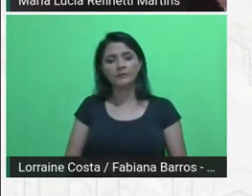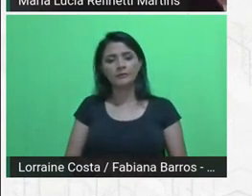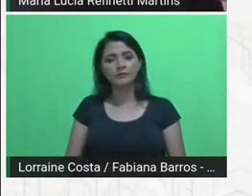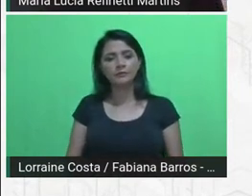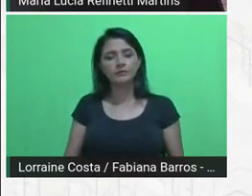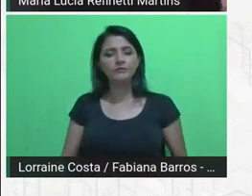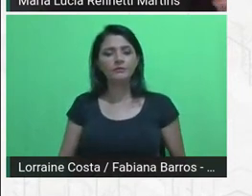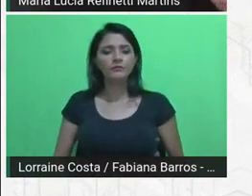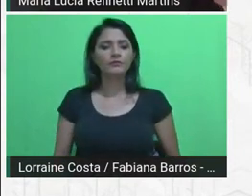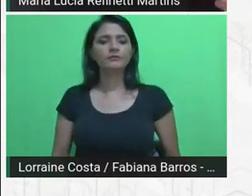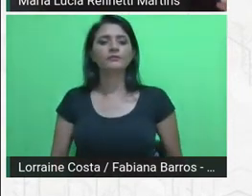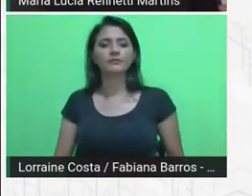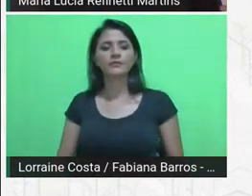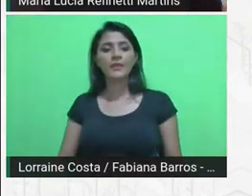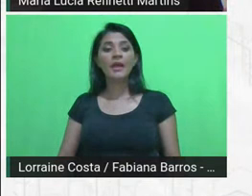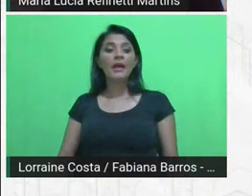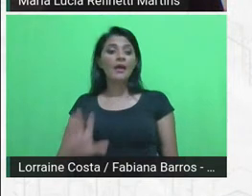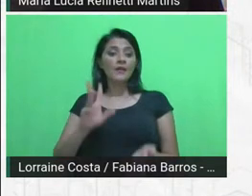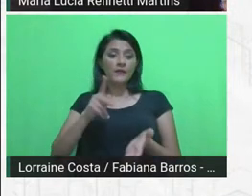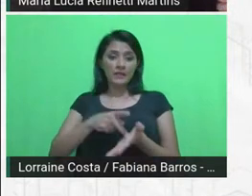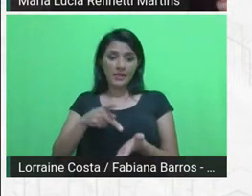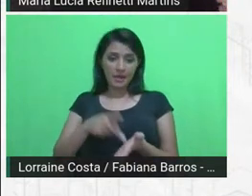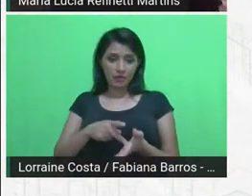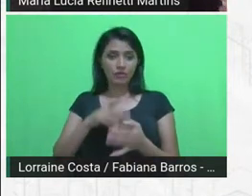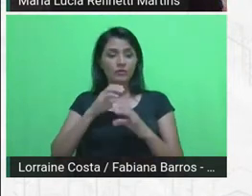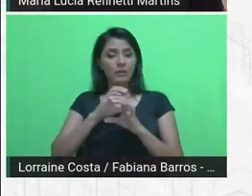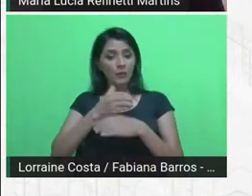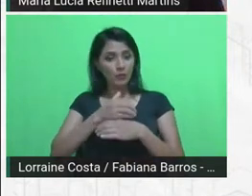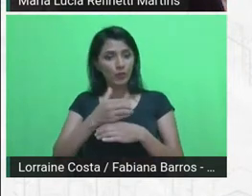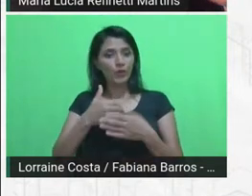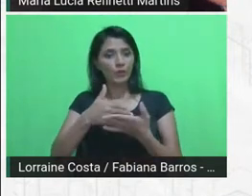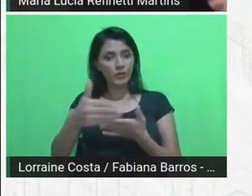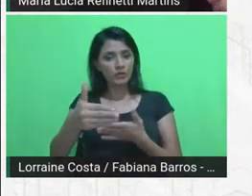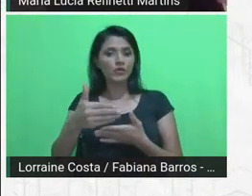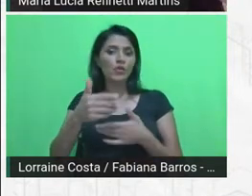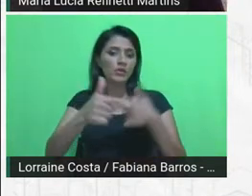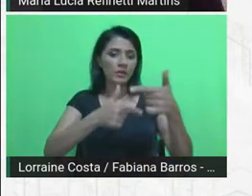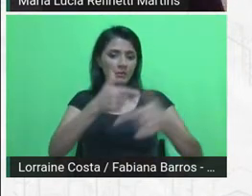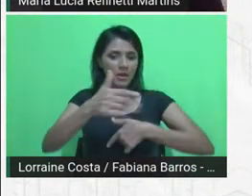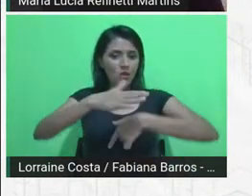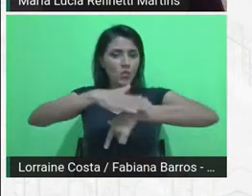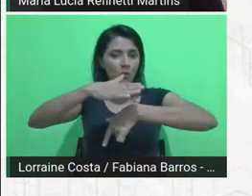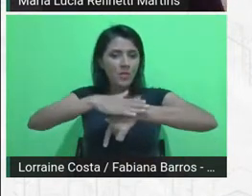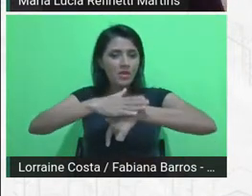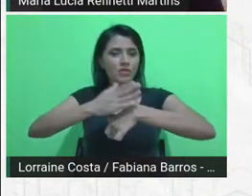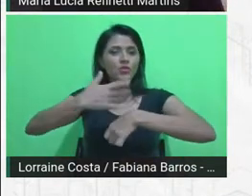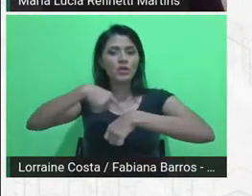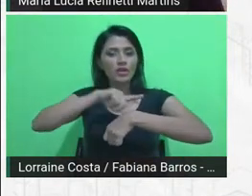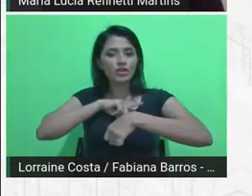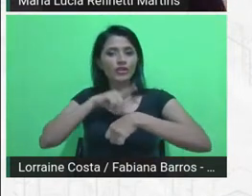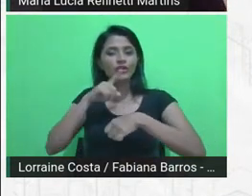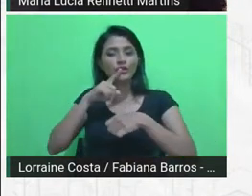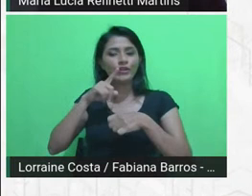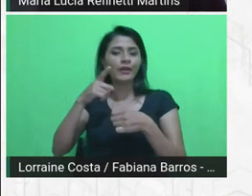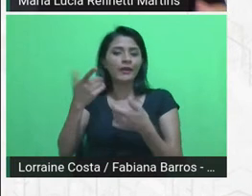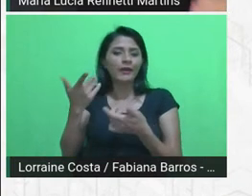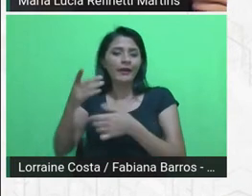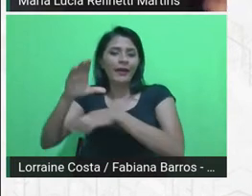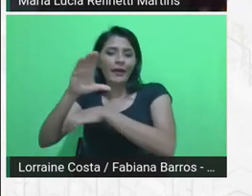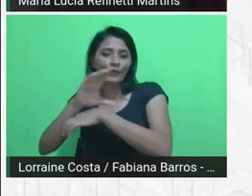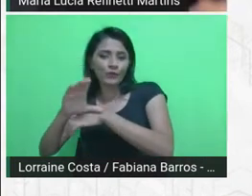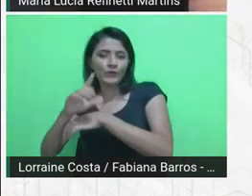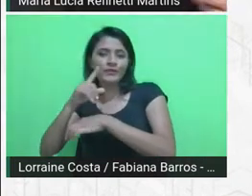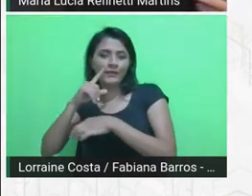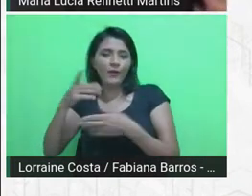na verdade, o laboratório começou a trabalhar num momento em que a gente acabava de sair da Constituição e que, portanto,